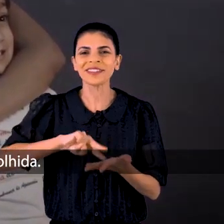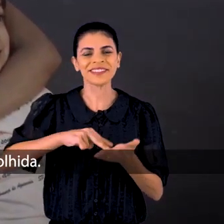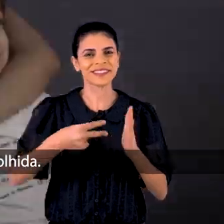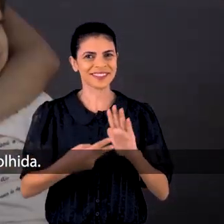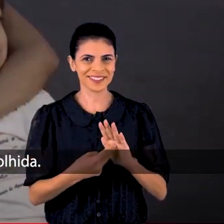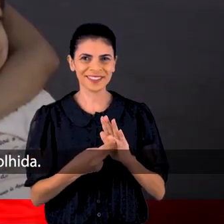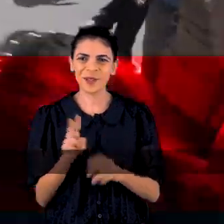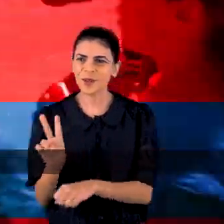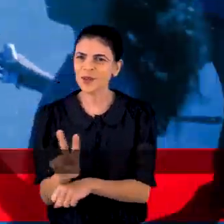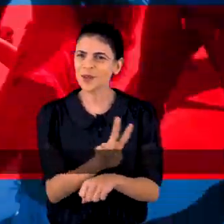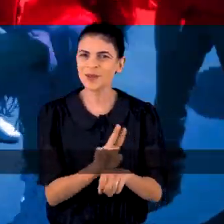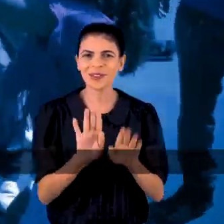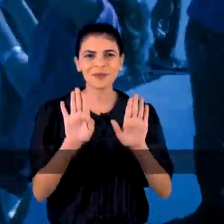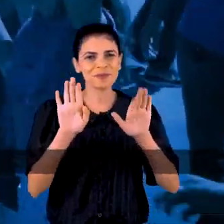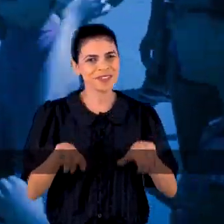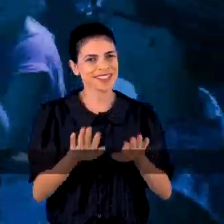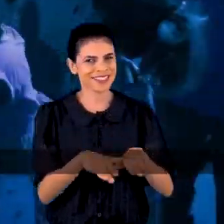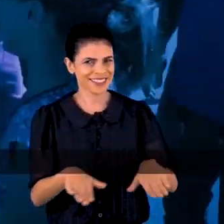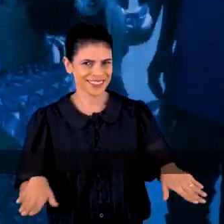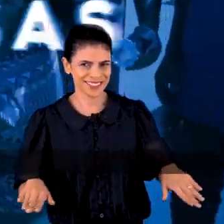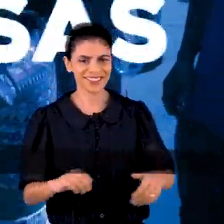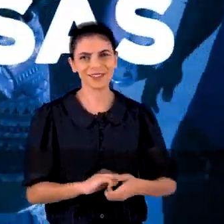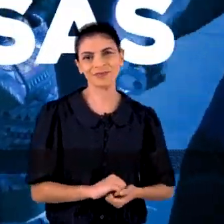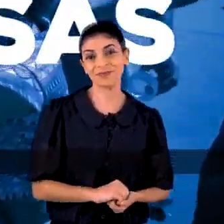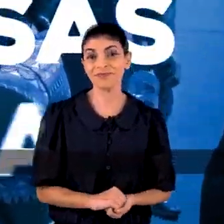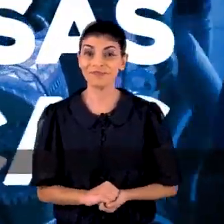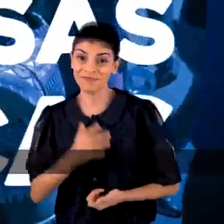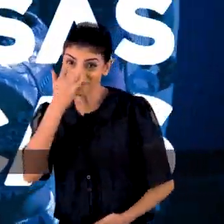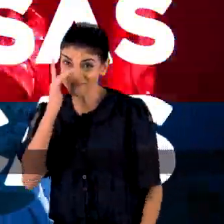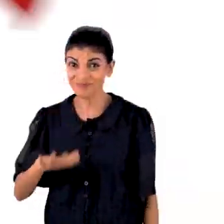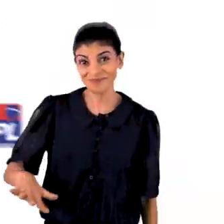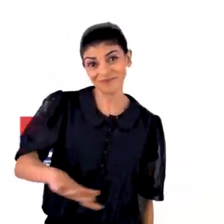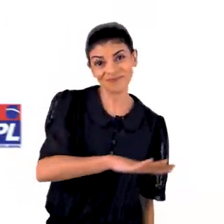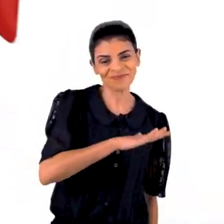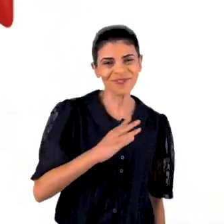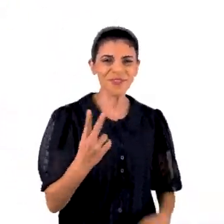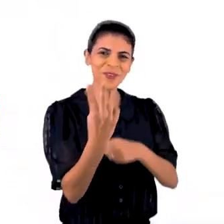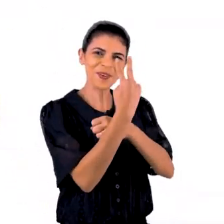criança acolhida. Isso sim é cuidar bem das nossas crianças.